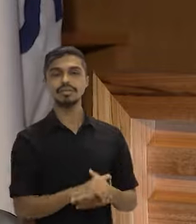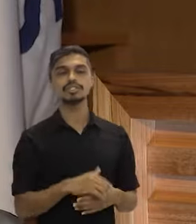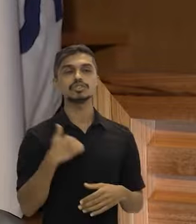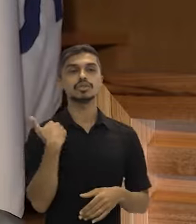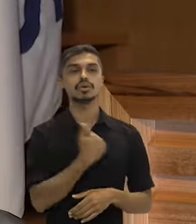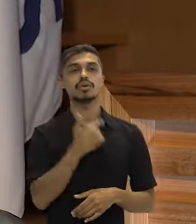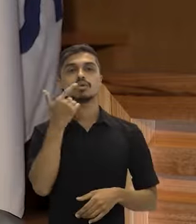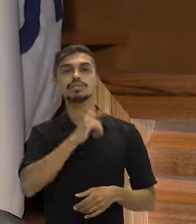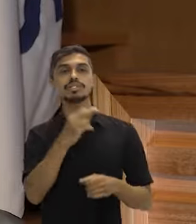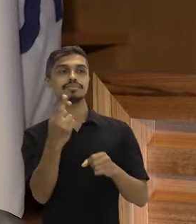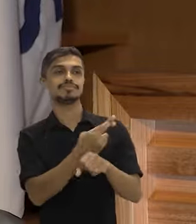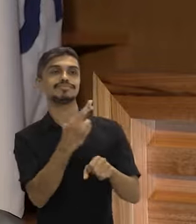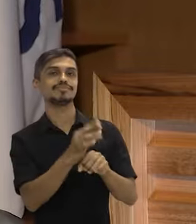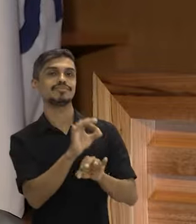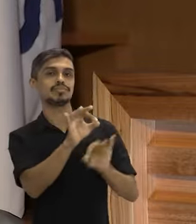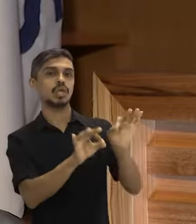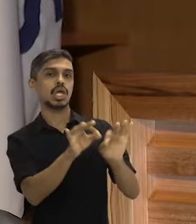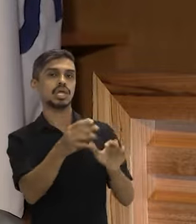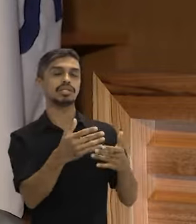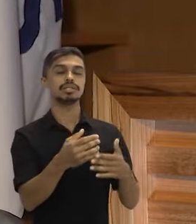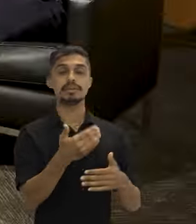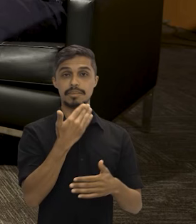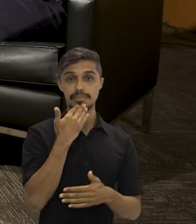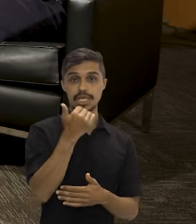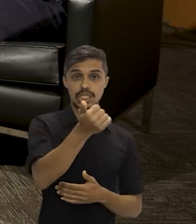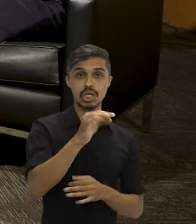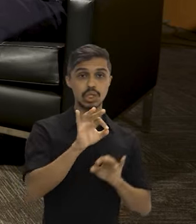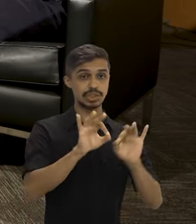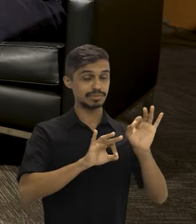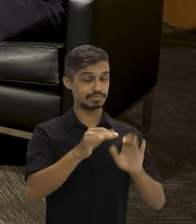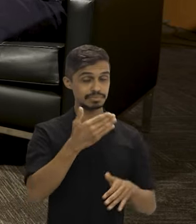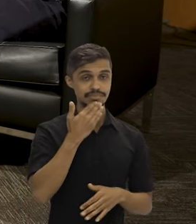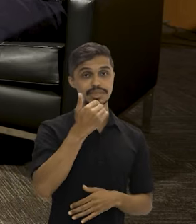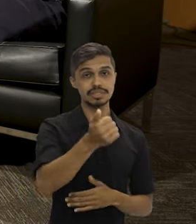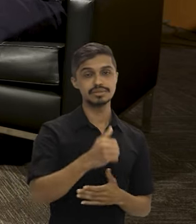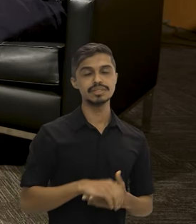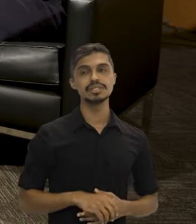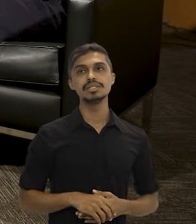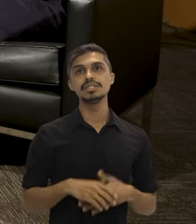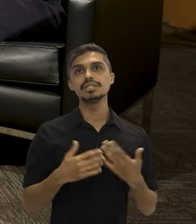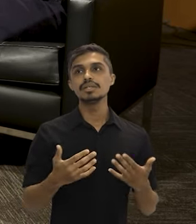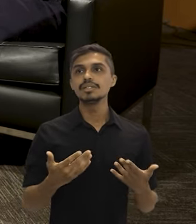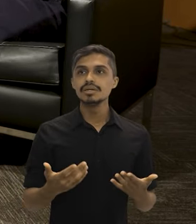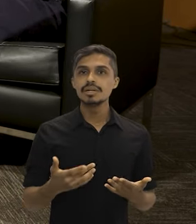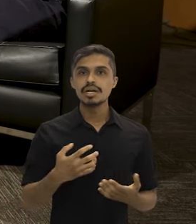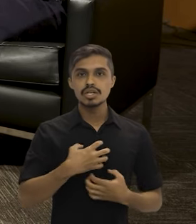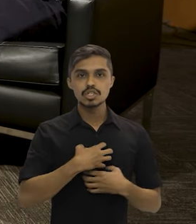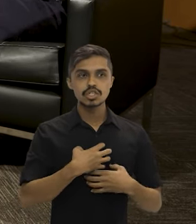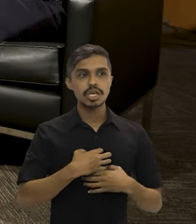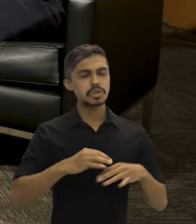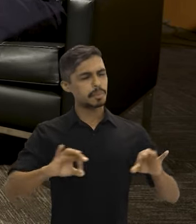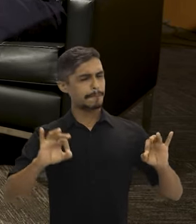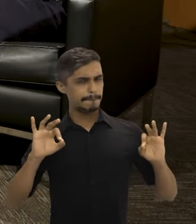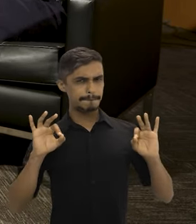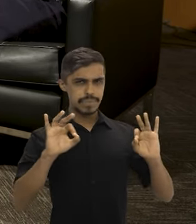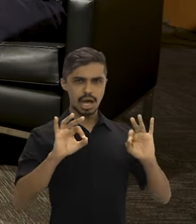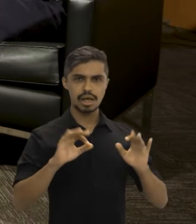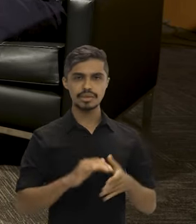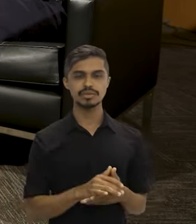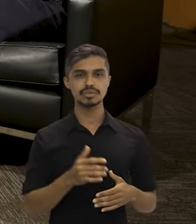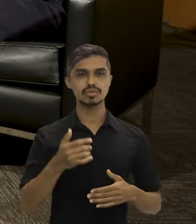reconstruir, restaurar a floresta, aí a gente tem ganhos diferenciados. E eu acho que vai ser uma forma